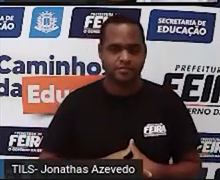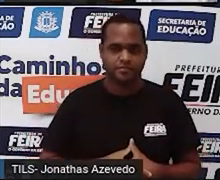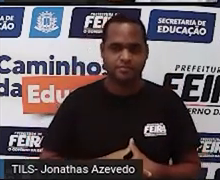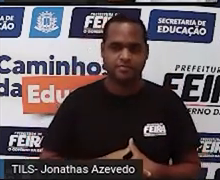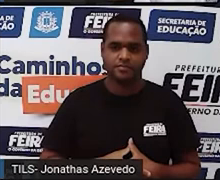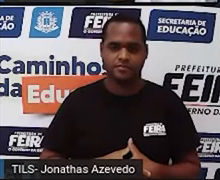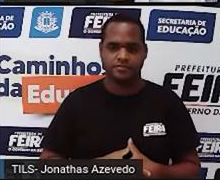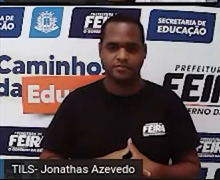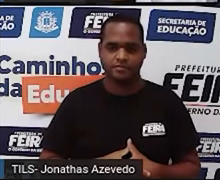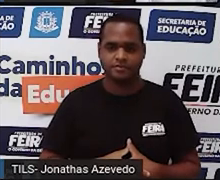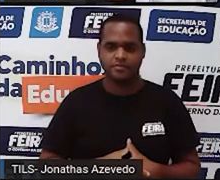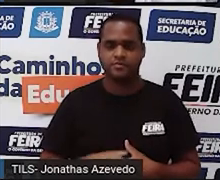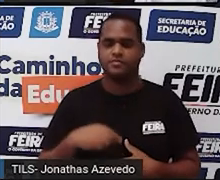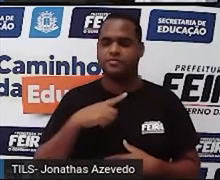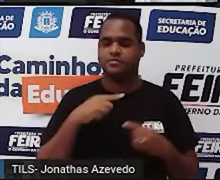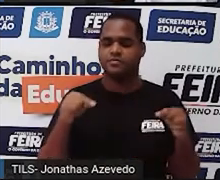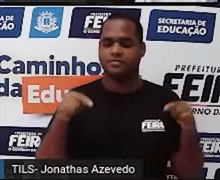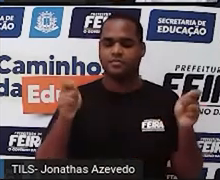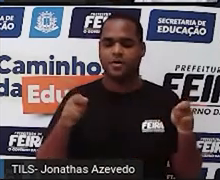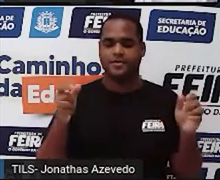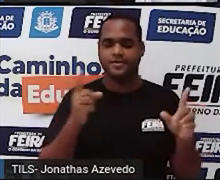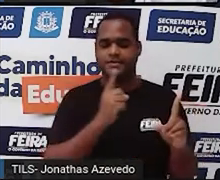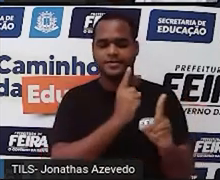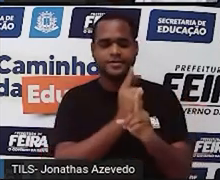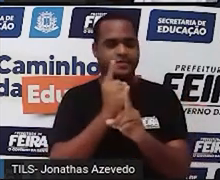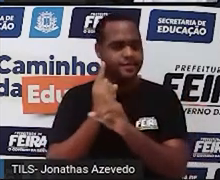a gente pode encontrar, né?